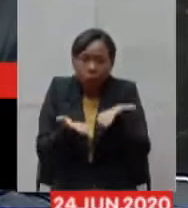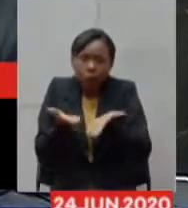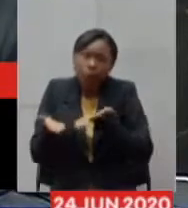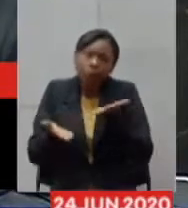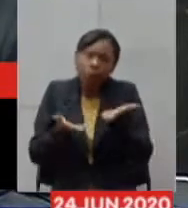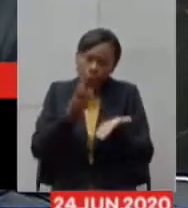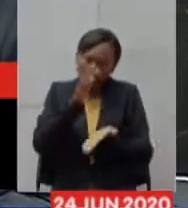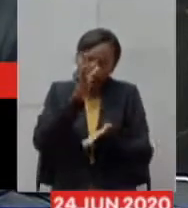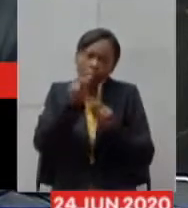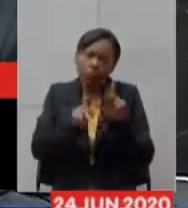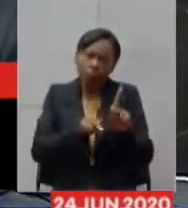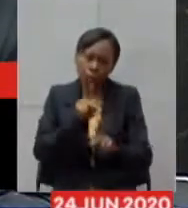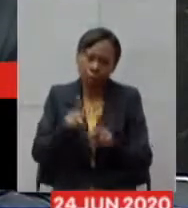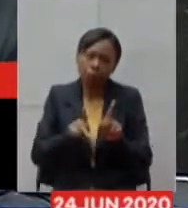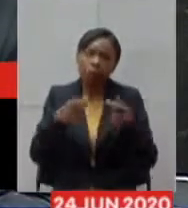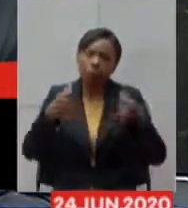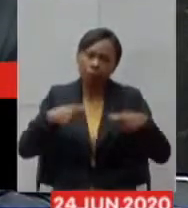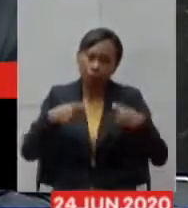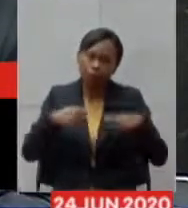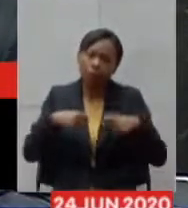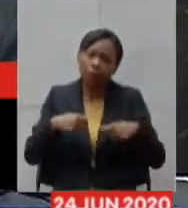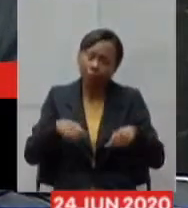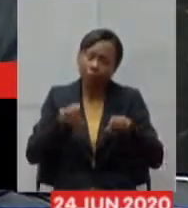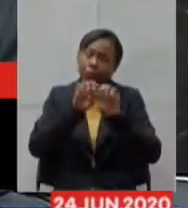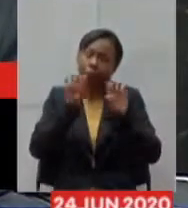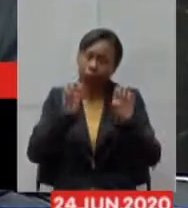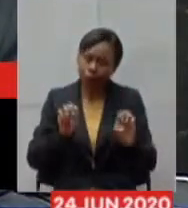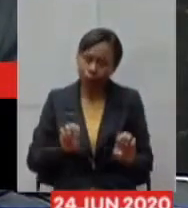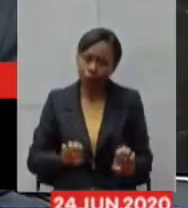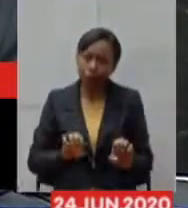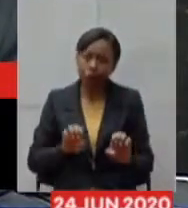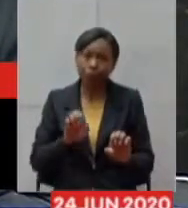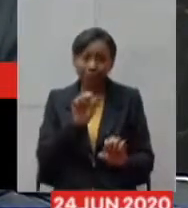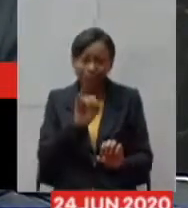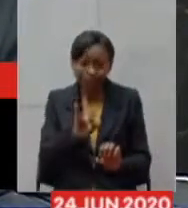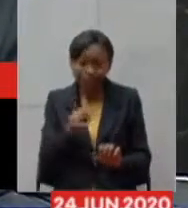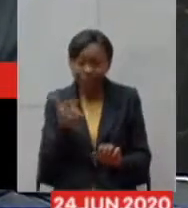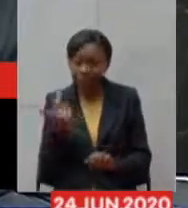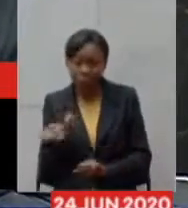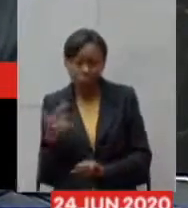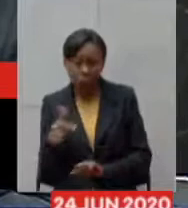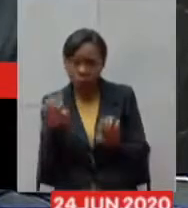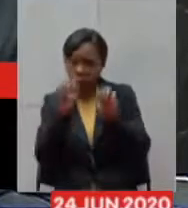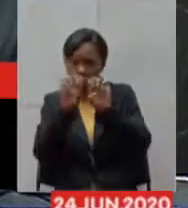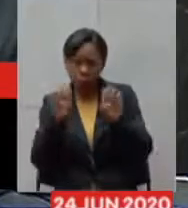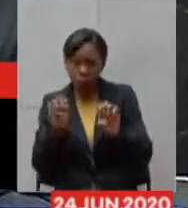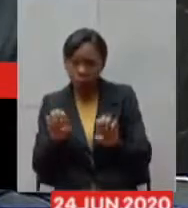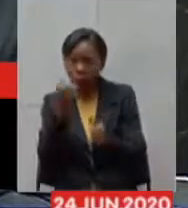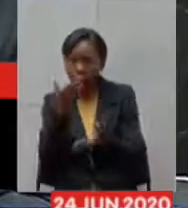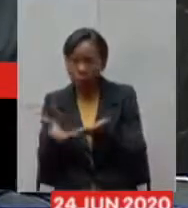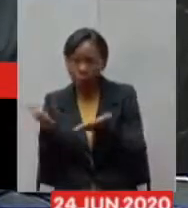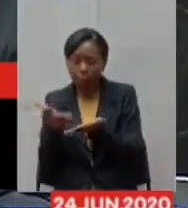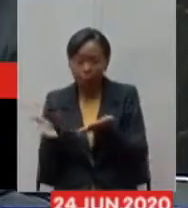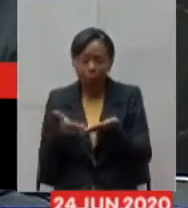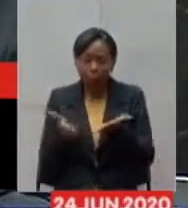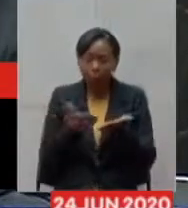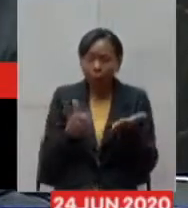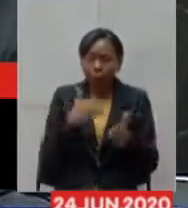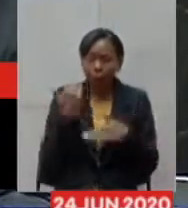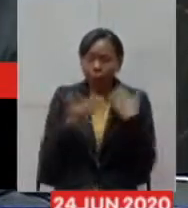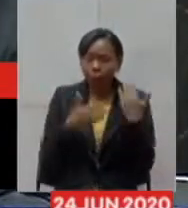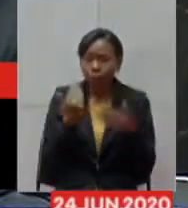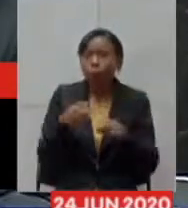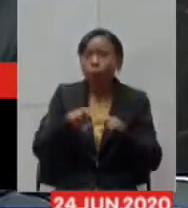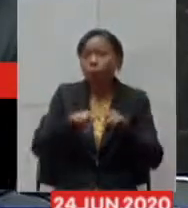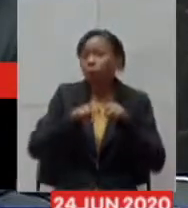atendimento às pessoas nós infelizmente teremos perdas por conta da doença grave não por conta da desassistência então toda